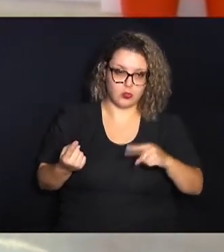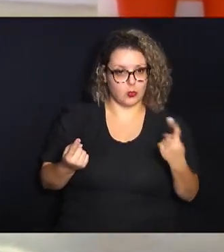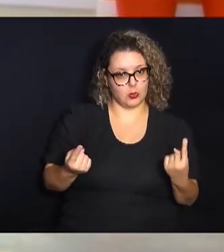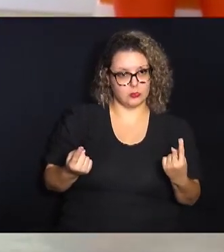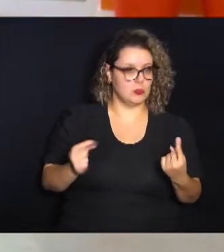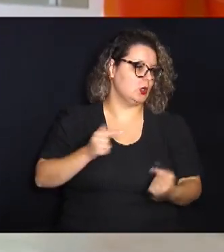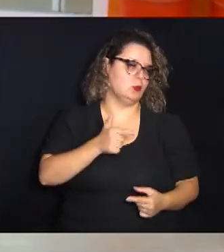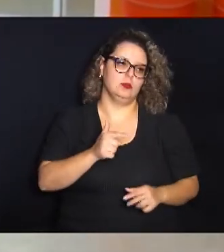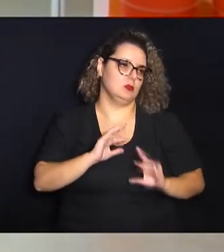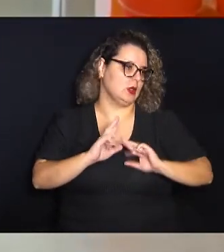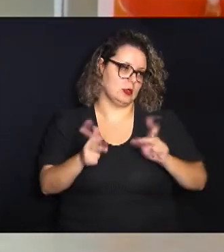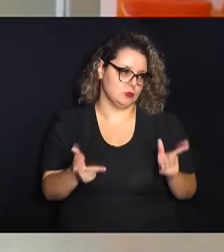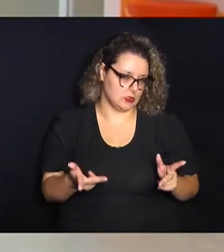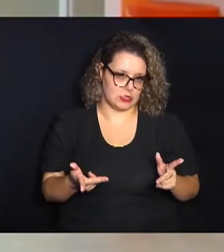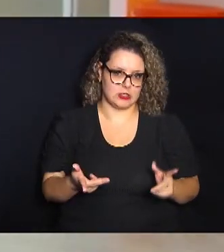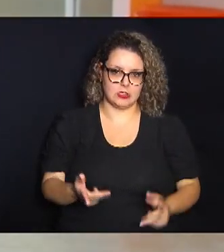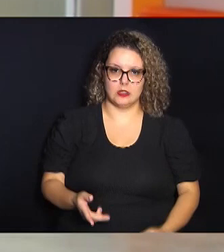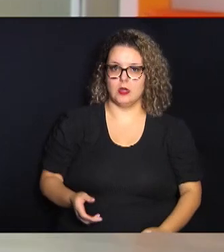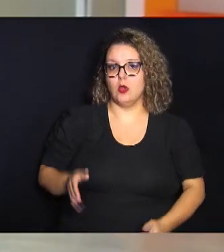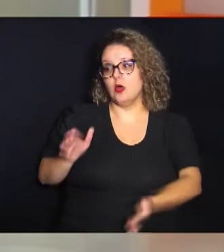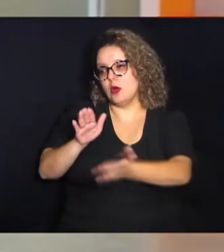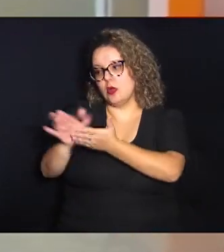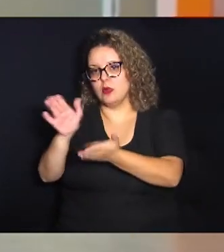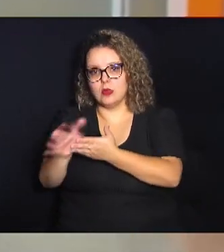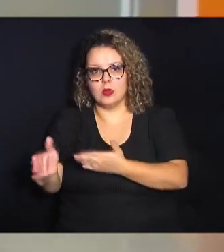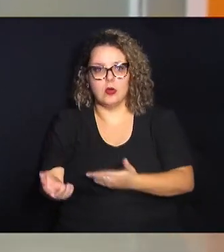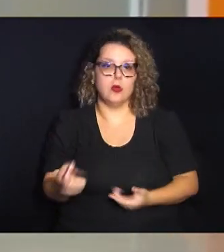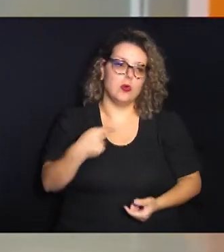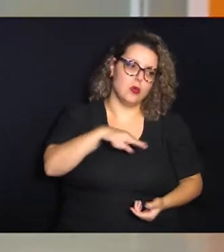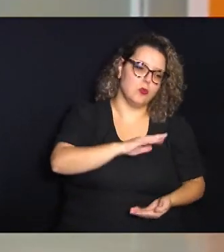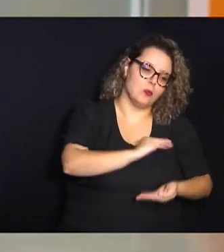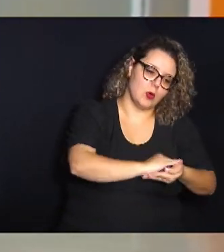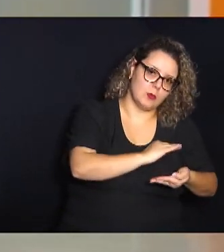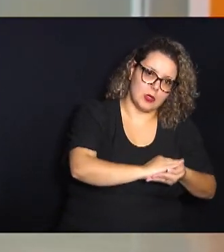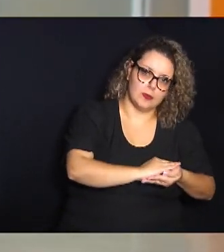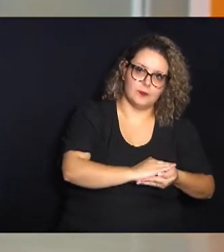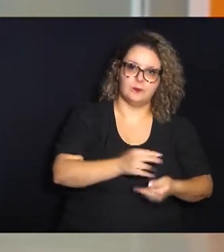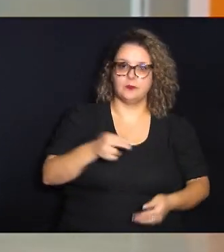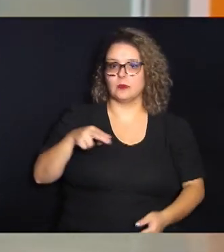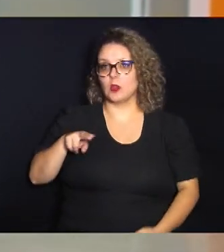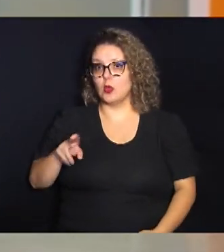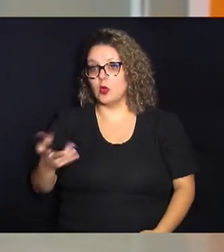conversa não tem conversa ou você gasta ou você pulpa né ou você